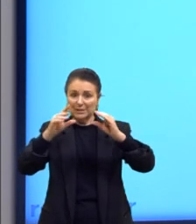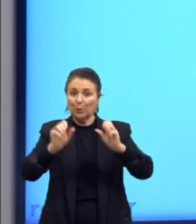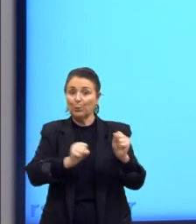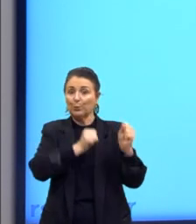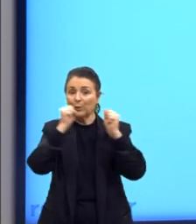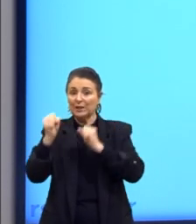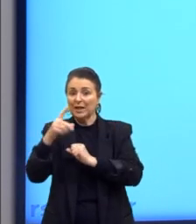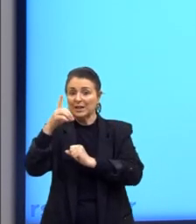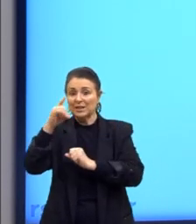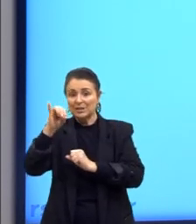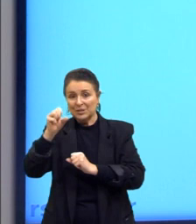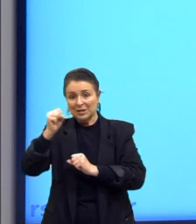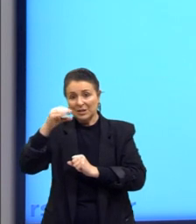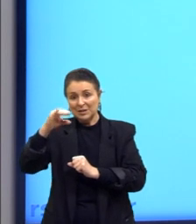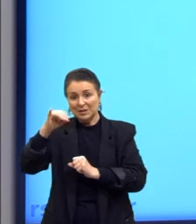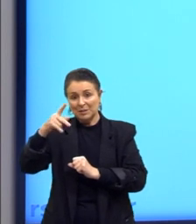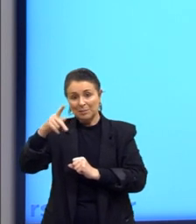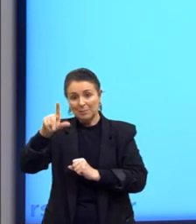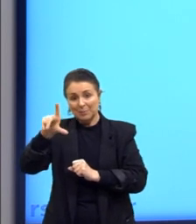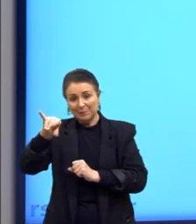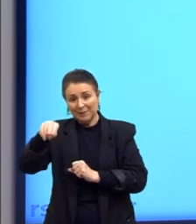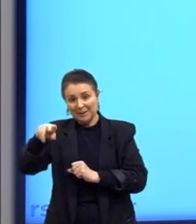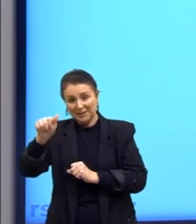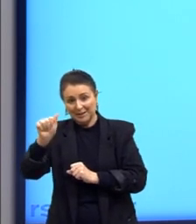que tem início na questão prisional.